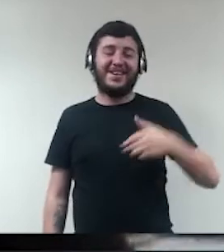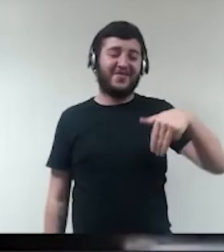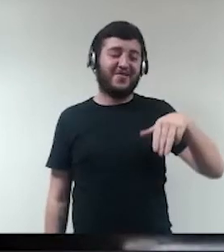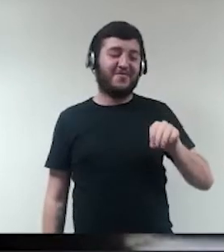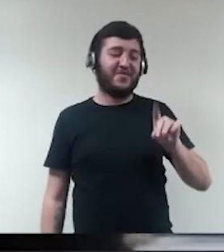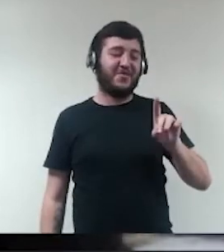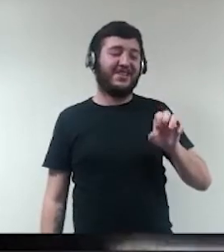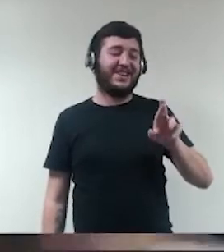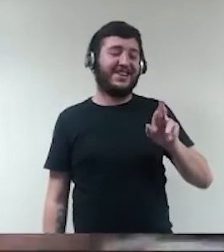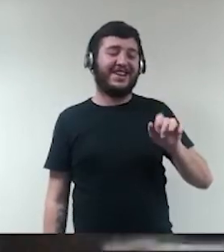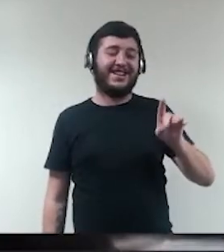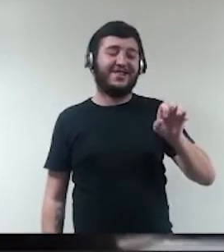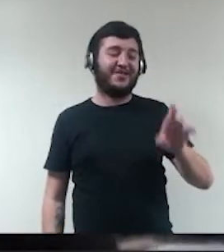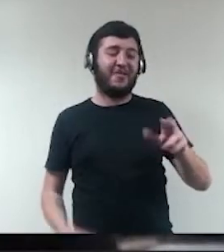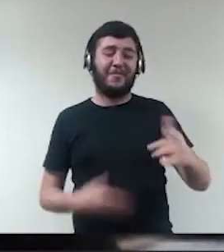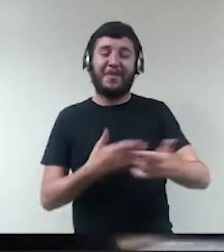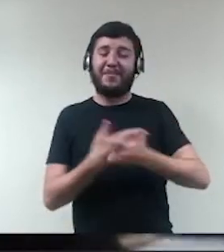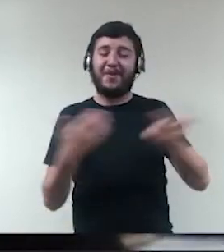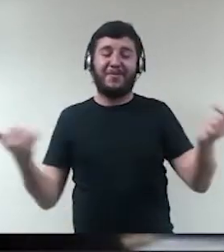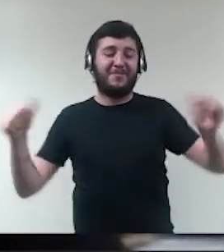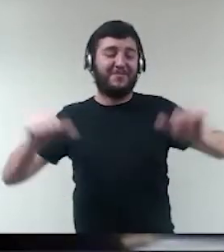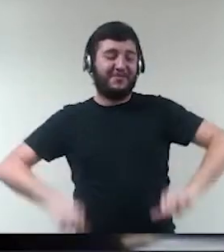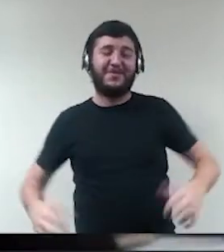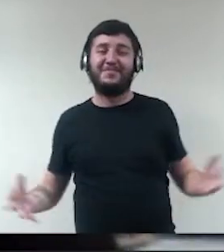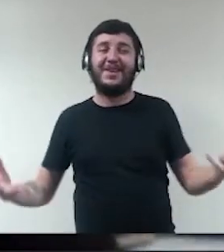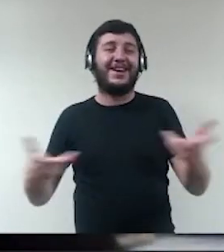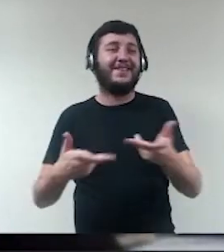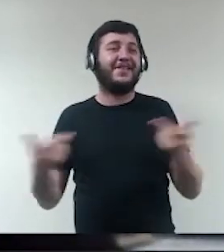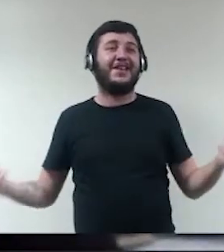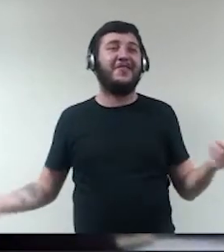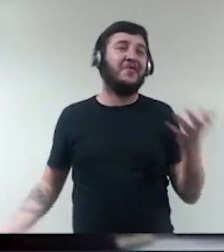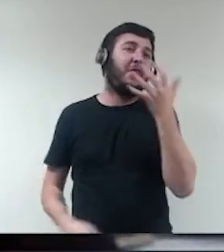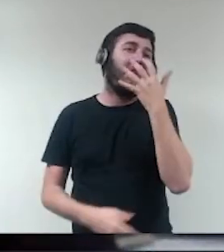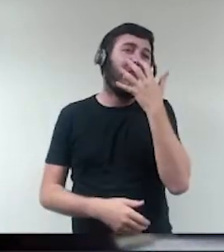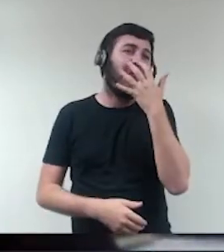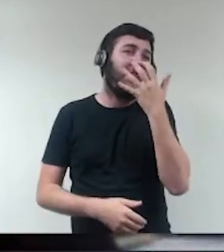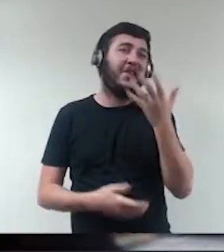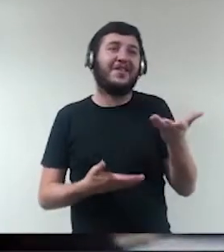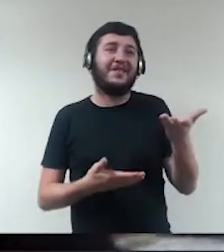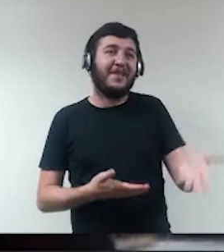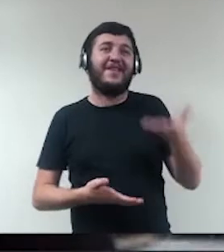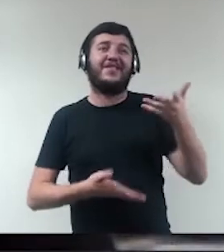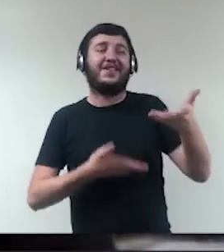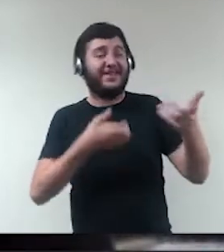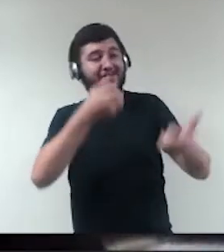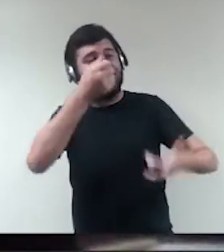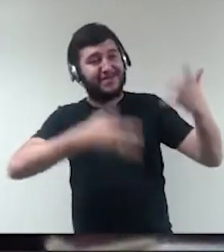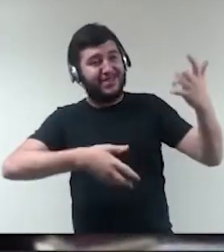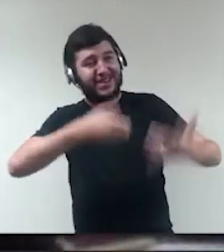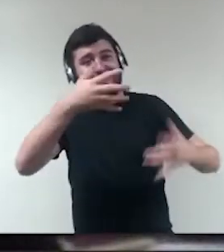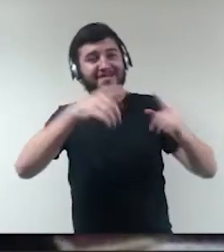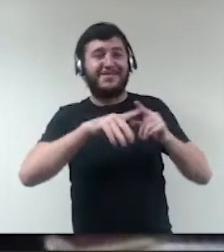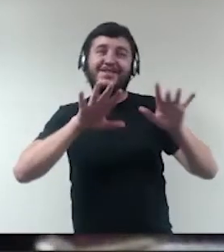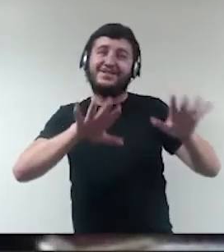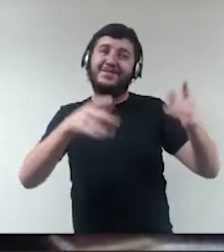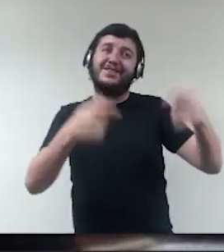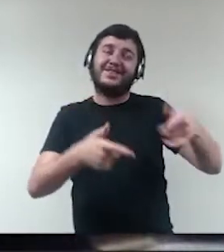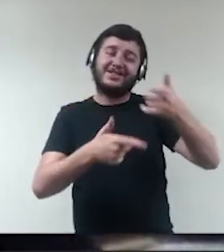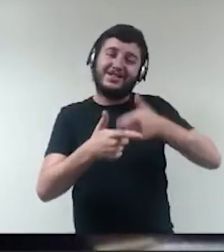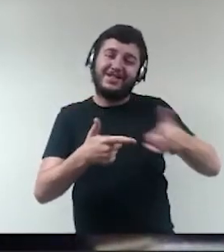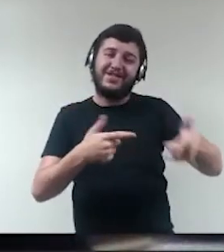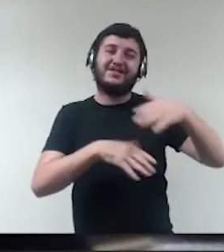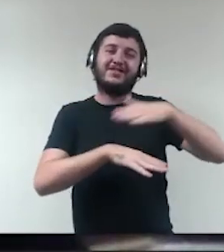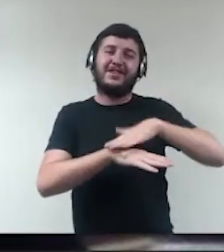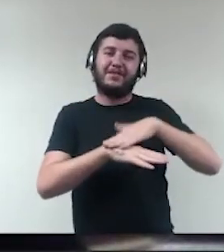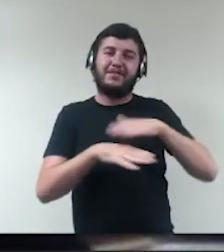Está maravilhoso, mas a gente também tem que dividir o tempo, tá bom? Desculpa. Tá certo. Então, eu vou só encerrar